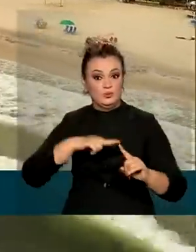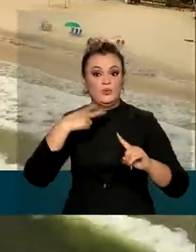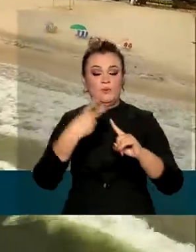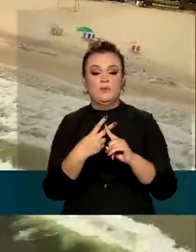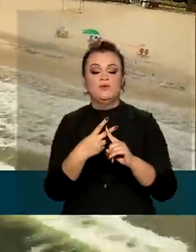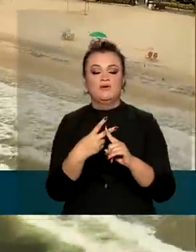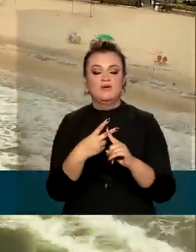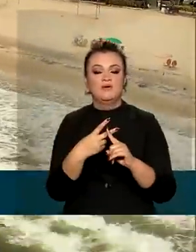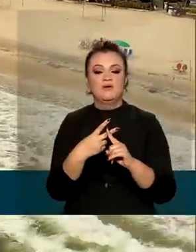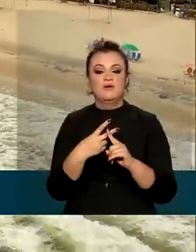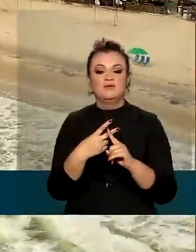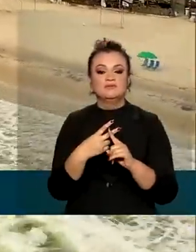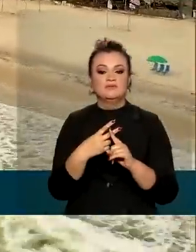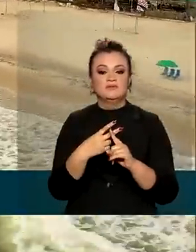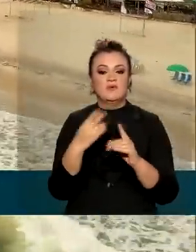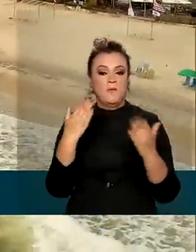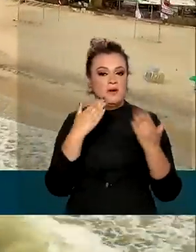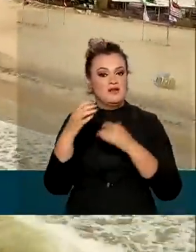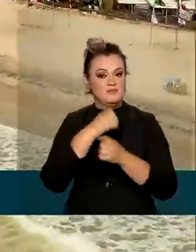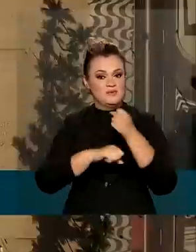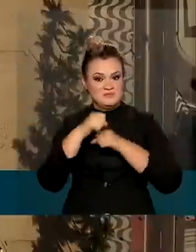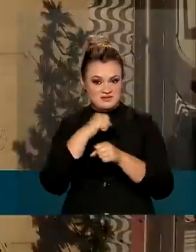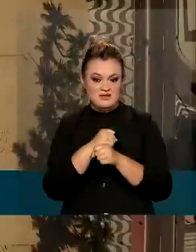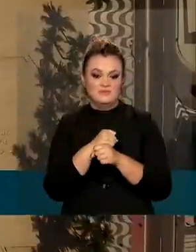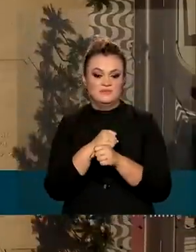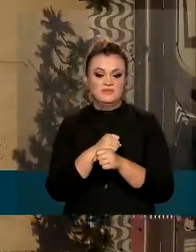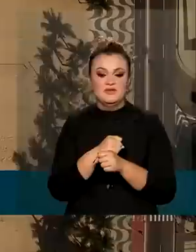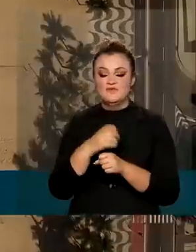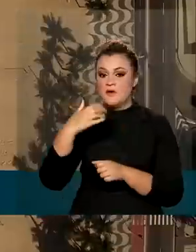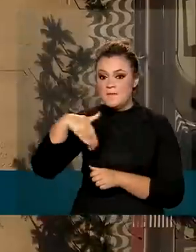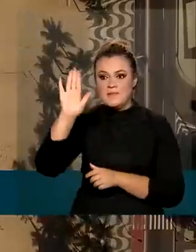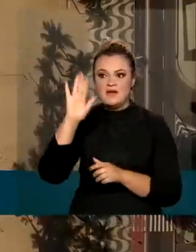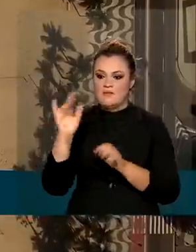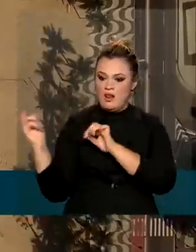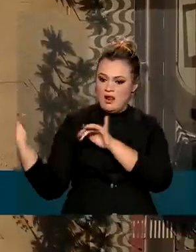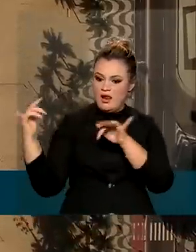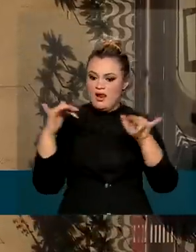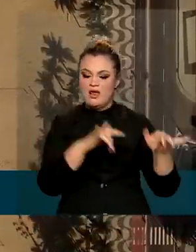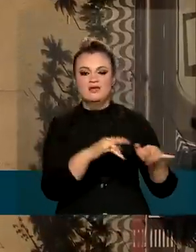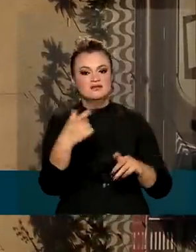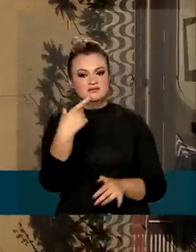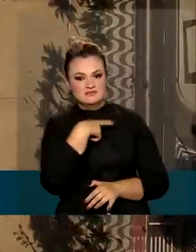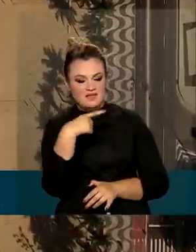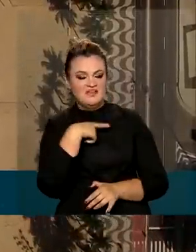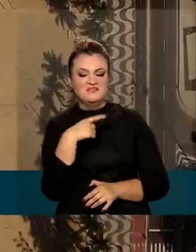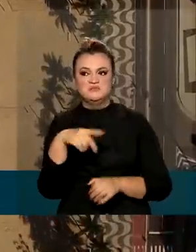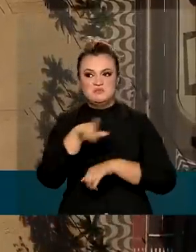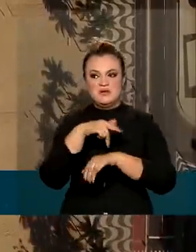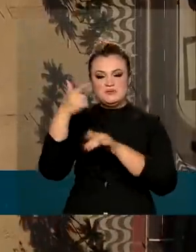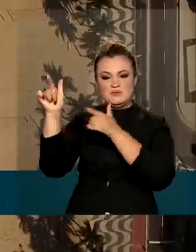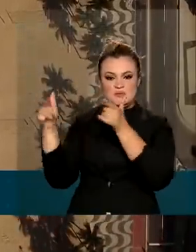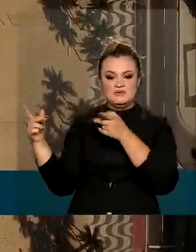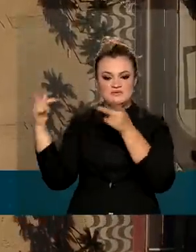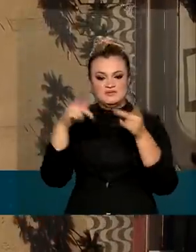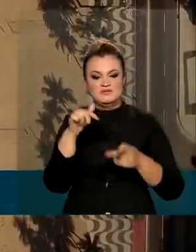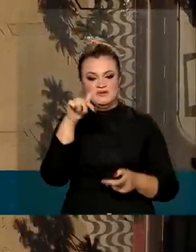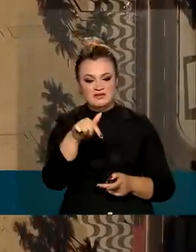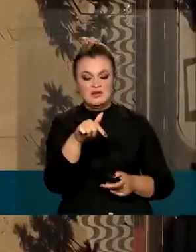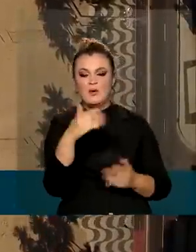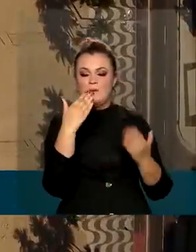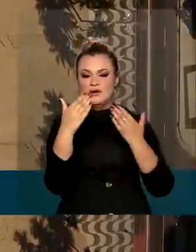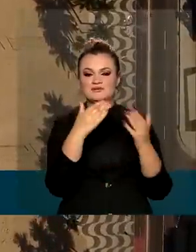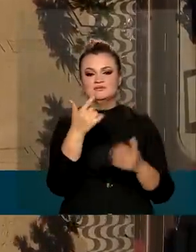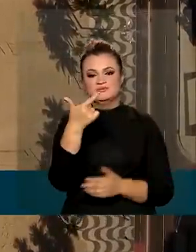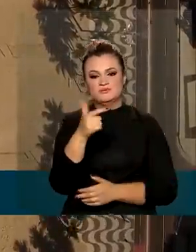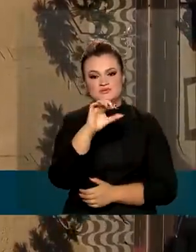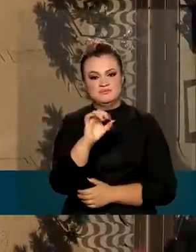o dobro do registrado em todo o ano passado. Foi a maior quantidade de visitantes internacionais no país desde